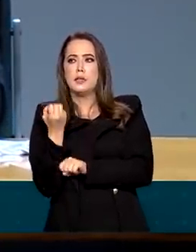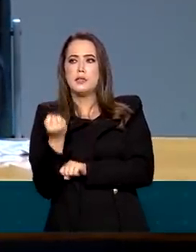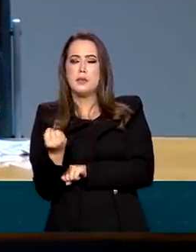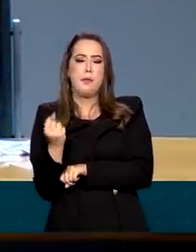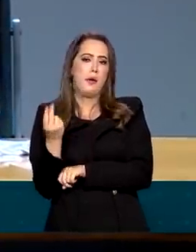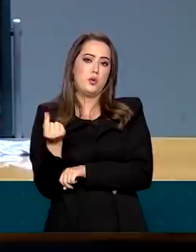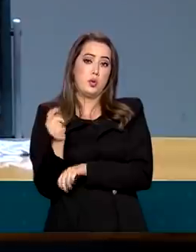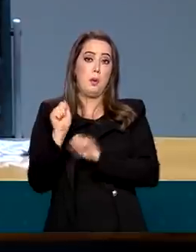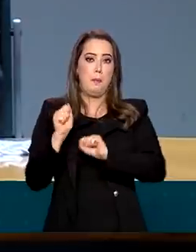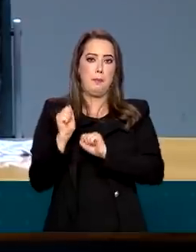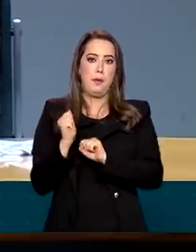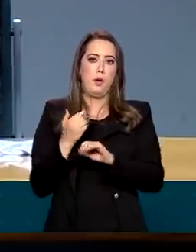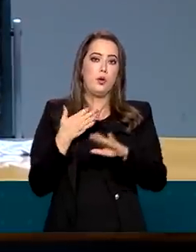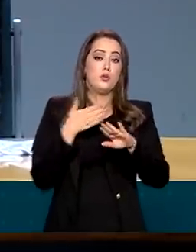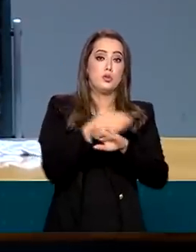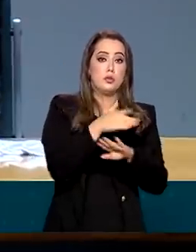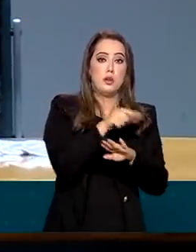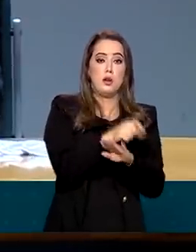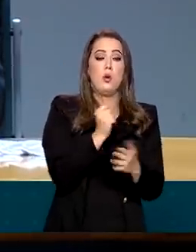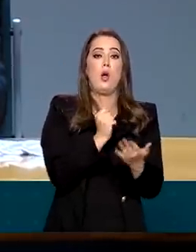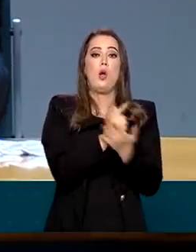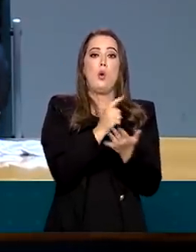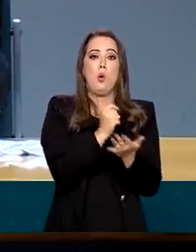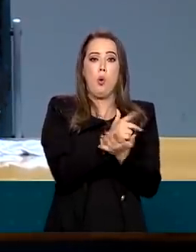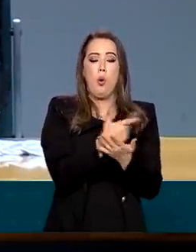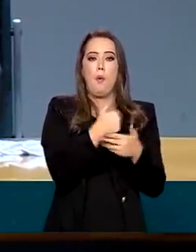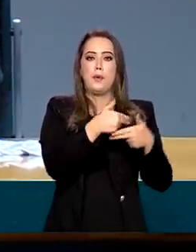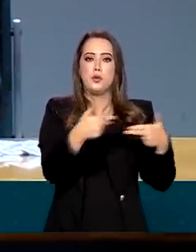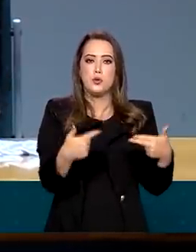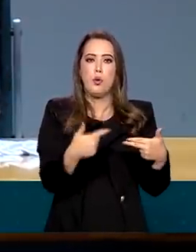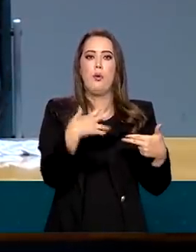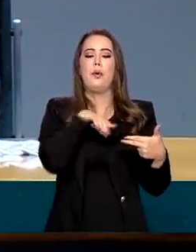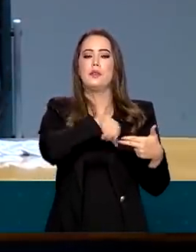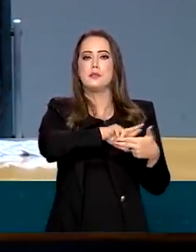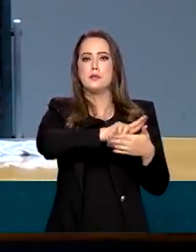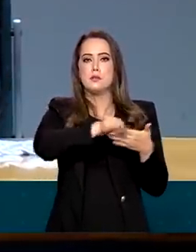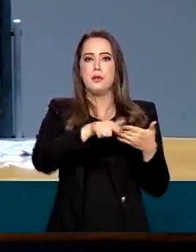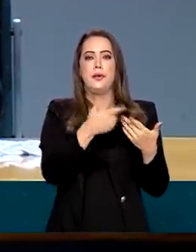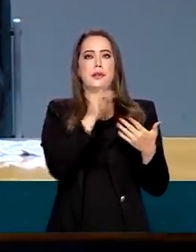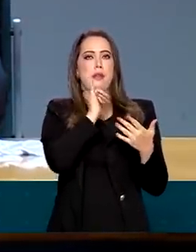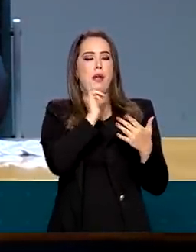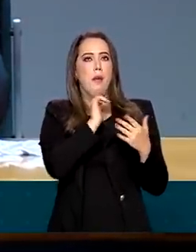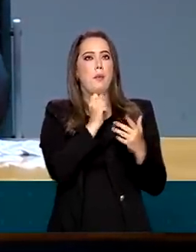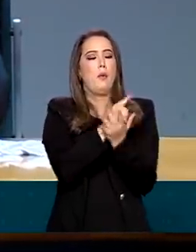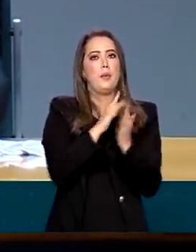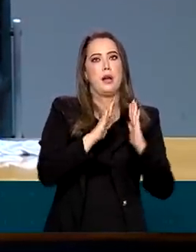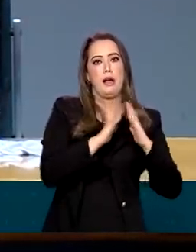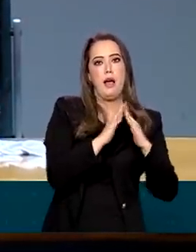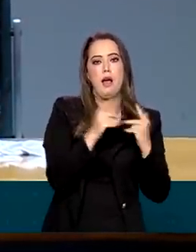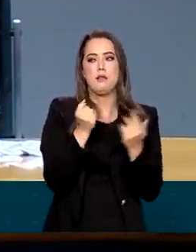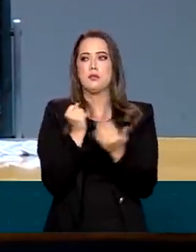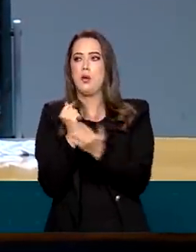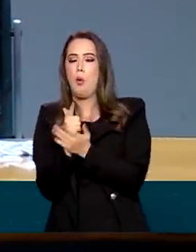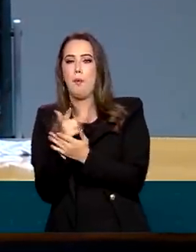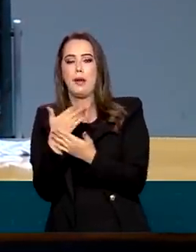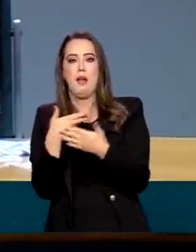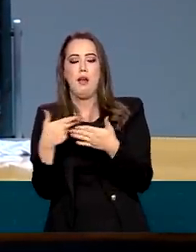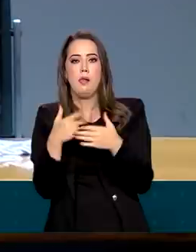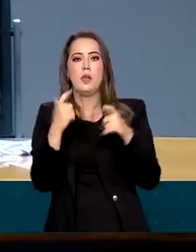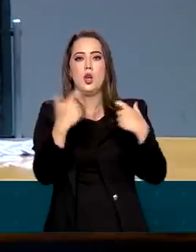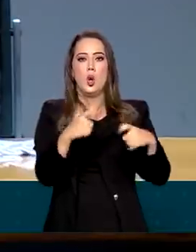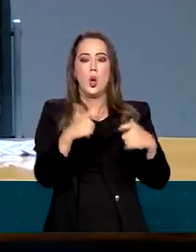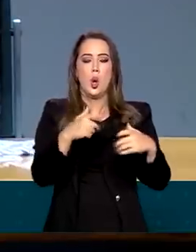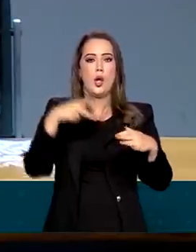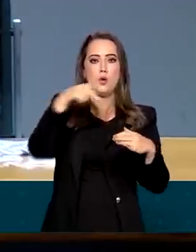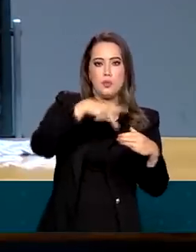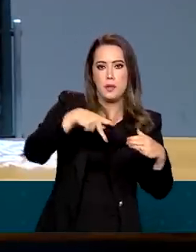você pode participar de uma compra de um campo de petróleo, você pode participar de uma compra de imóveis, você pode ajudar o Brasil a